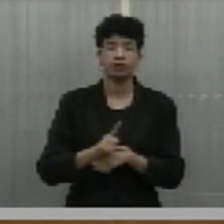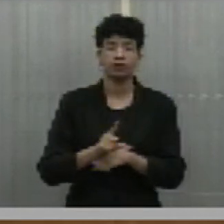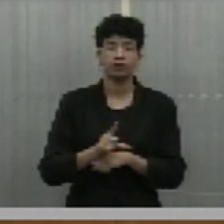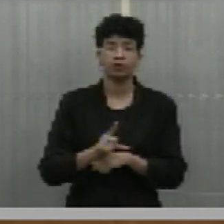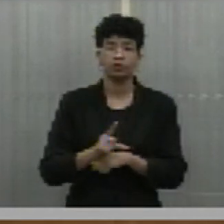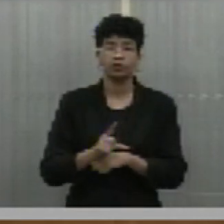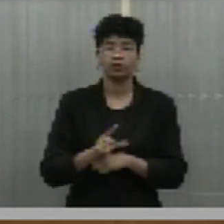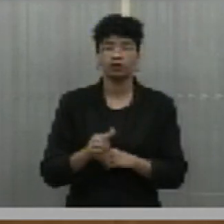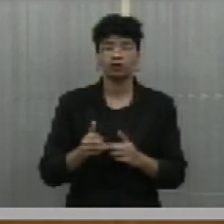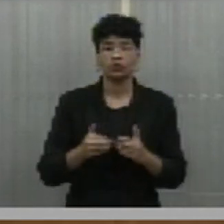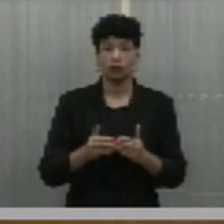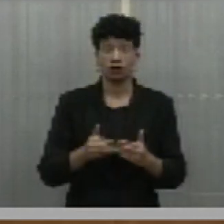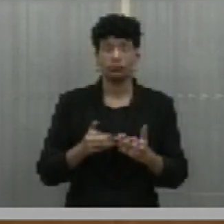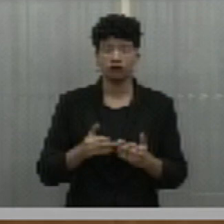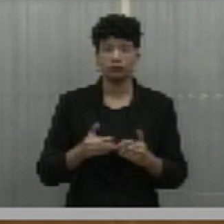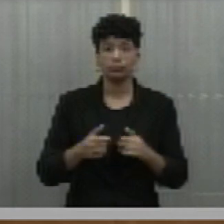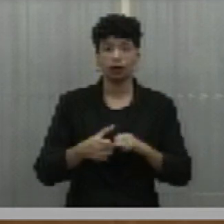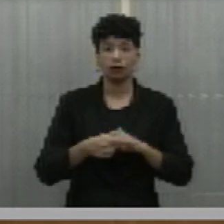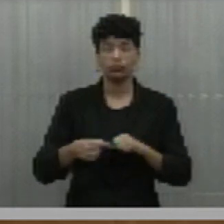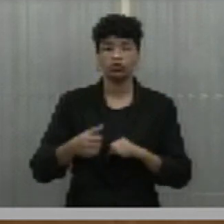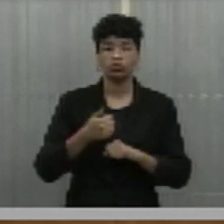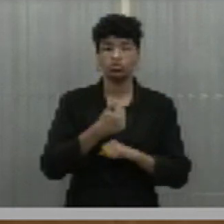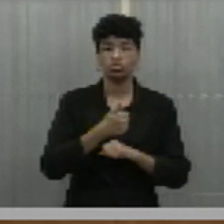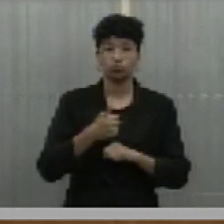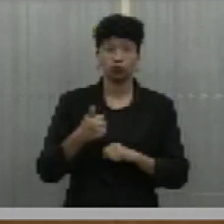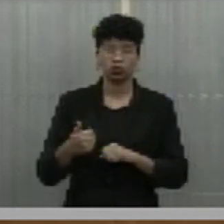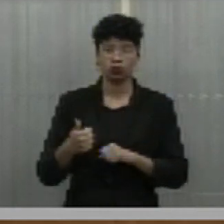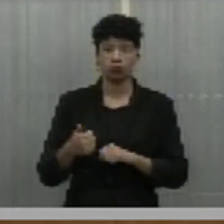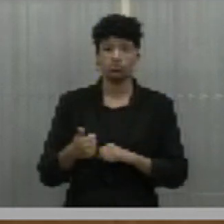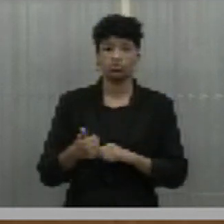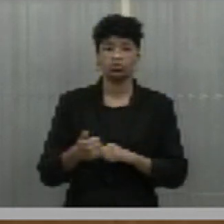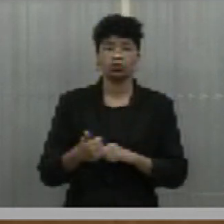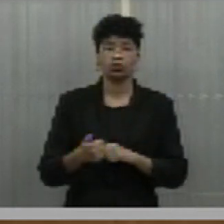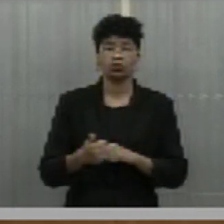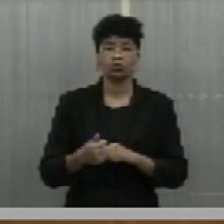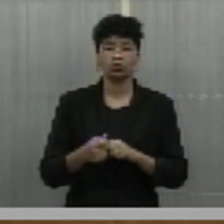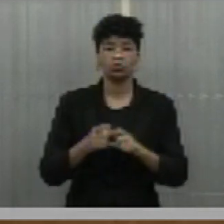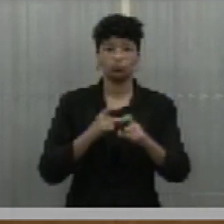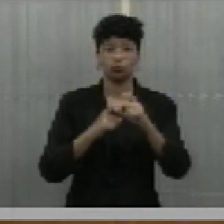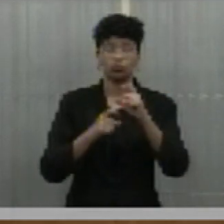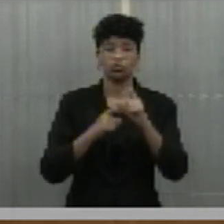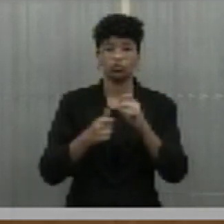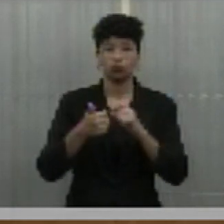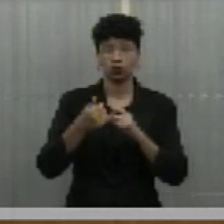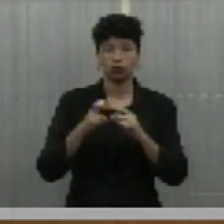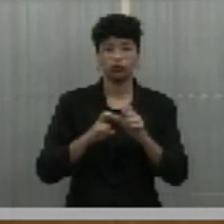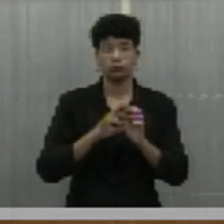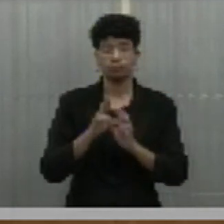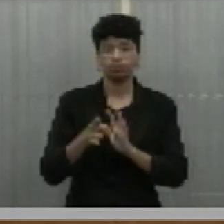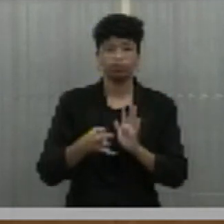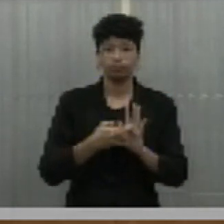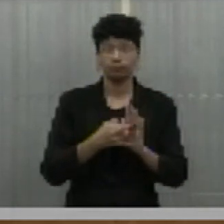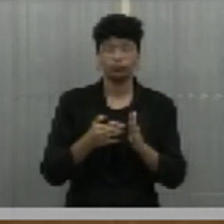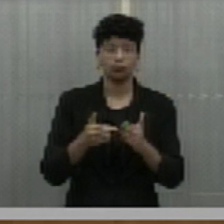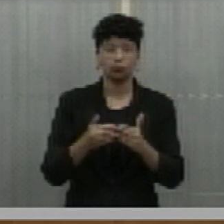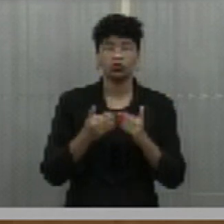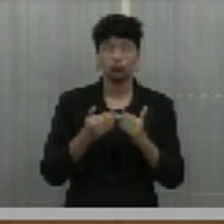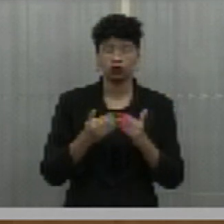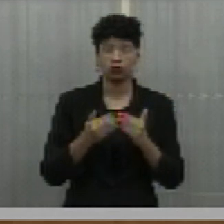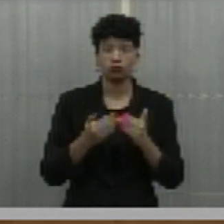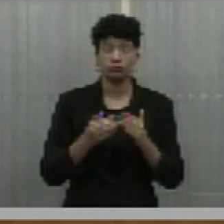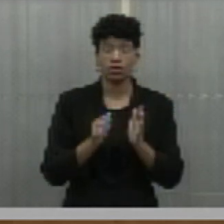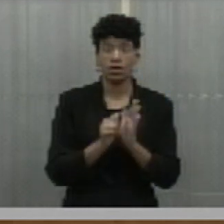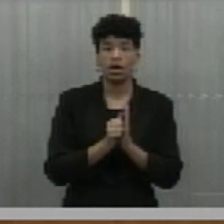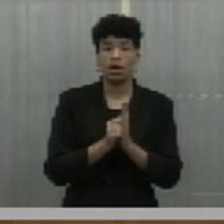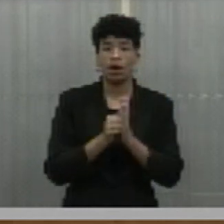vossa excelência, com base no artigo 111, inciso 15 do Regimento Interno, requerer o registro em